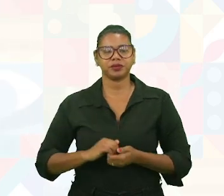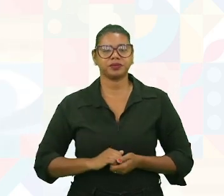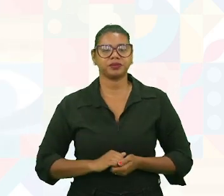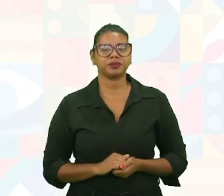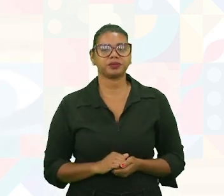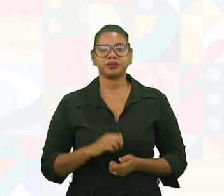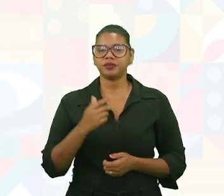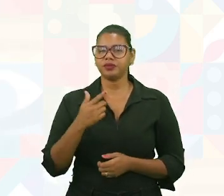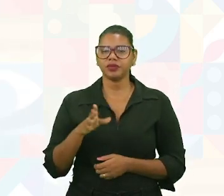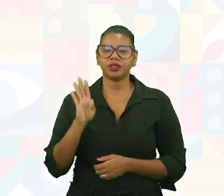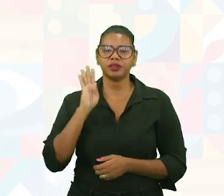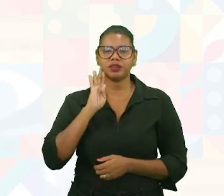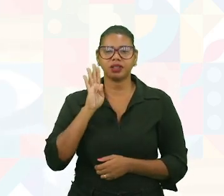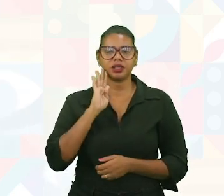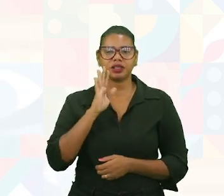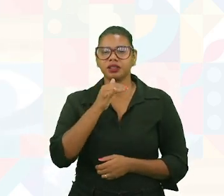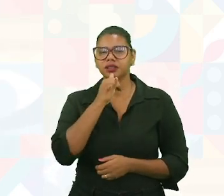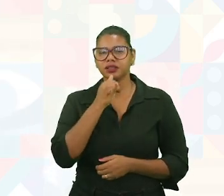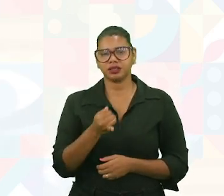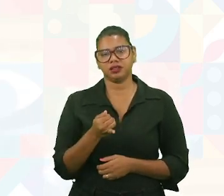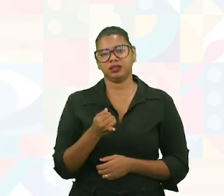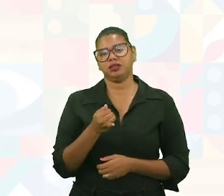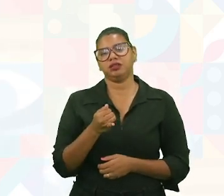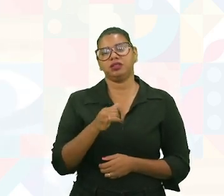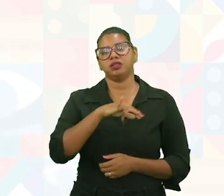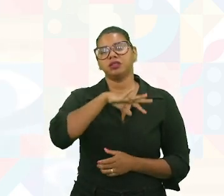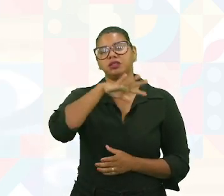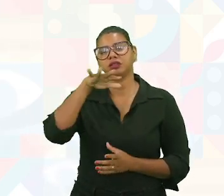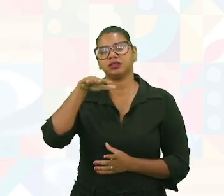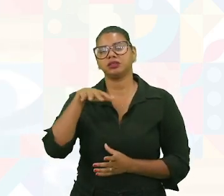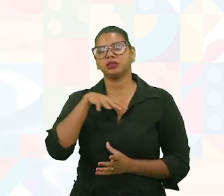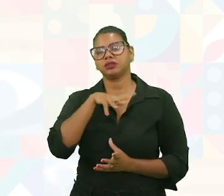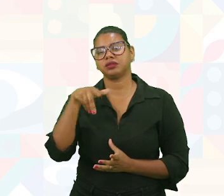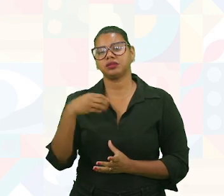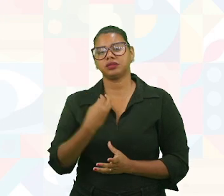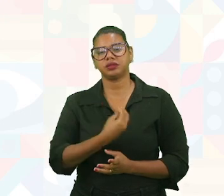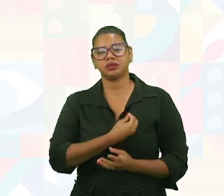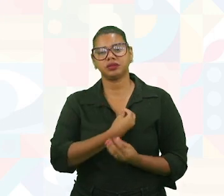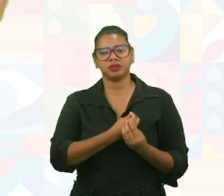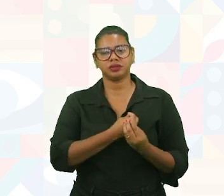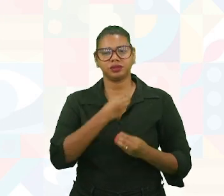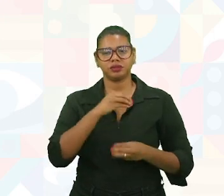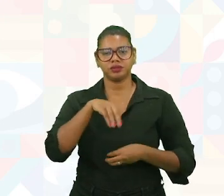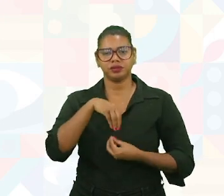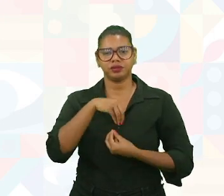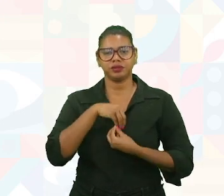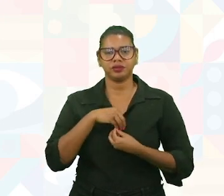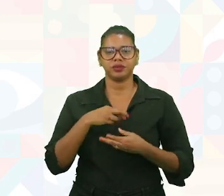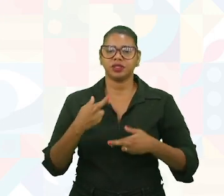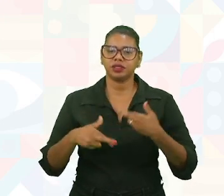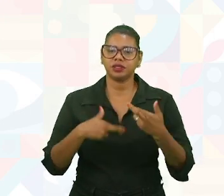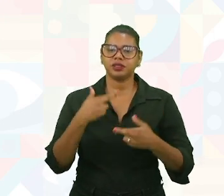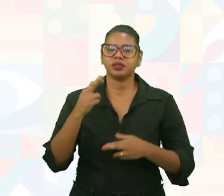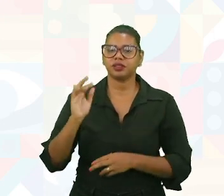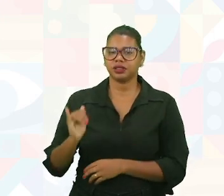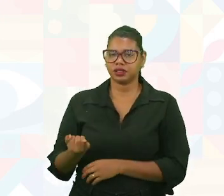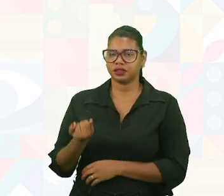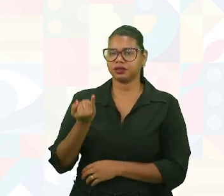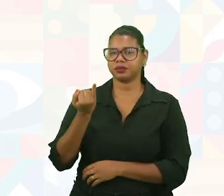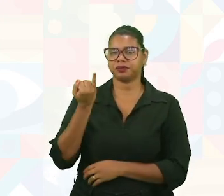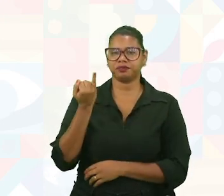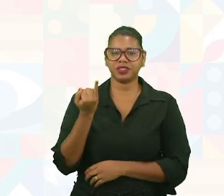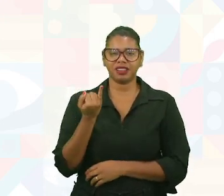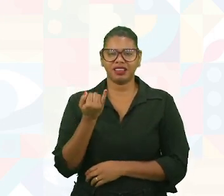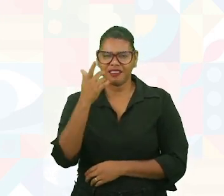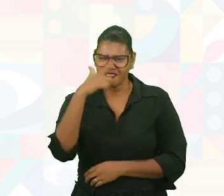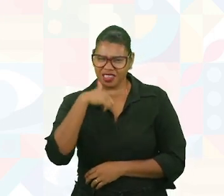legal para a questão da ecologia do meio ambiente. Porque não reutilizar, reaproveitar. Ah, mas fica feio.